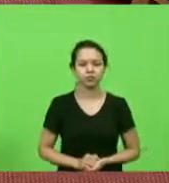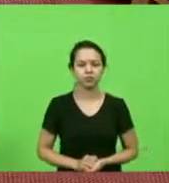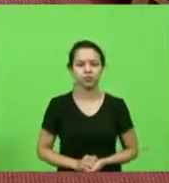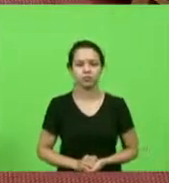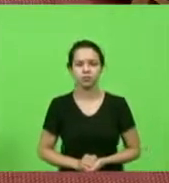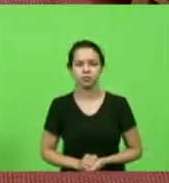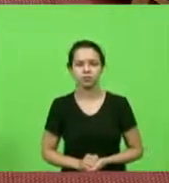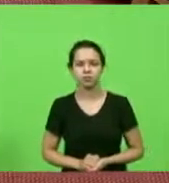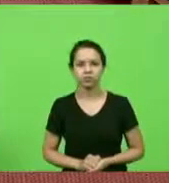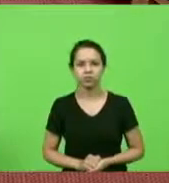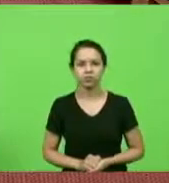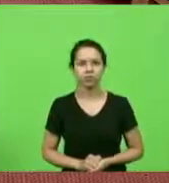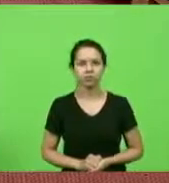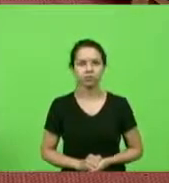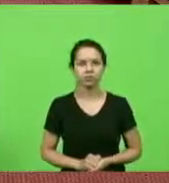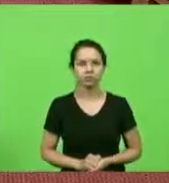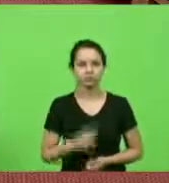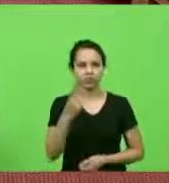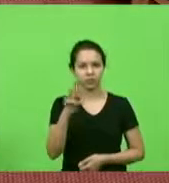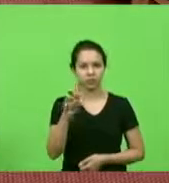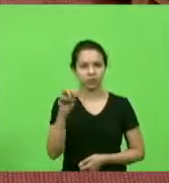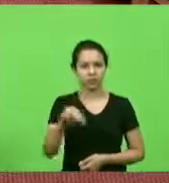ok deputado 15 minutos